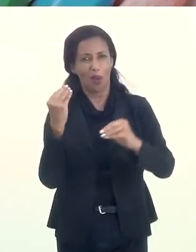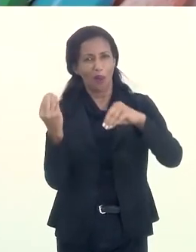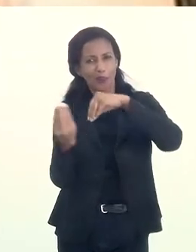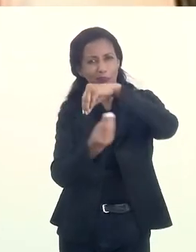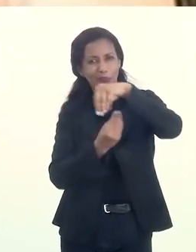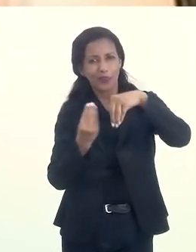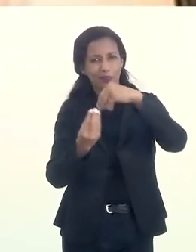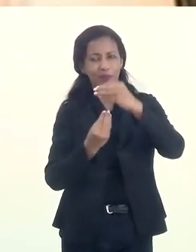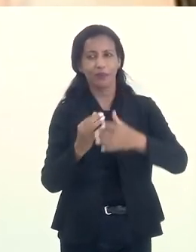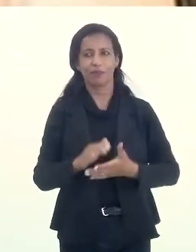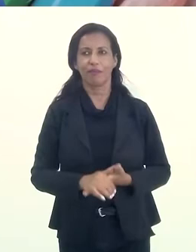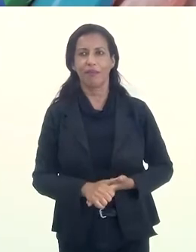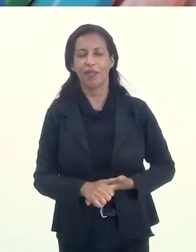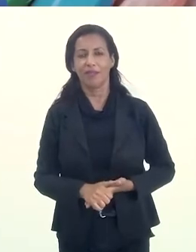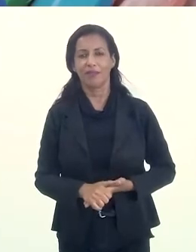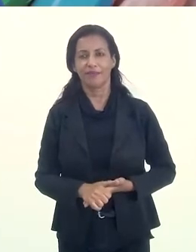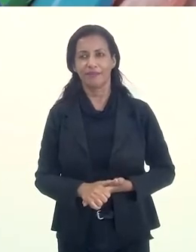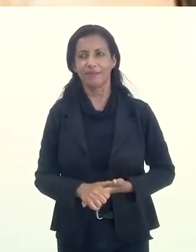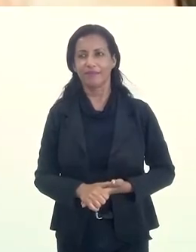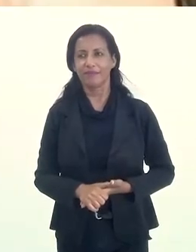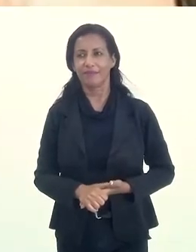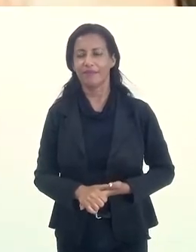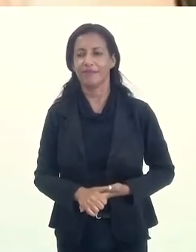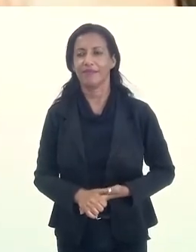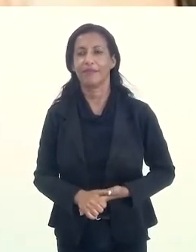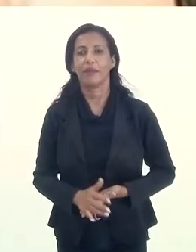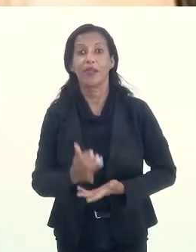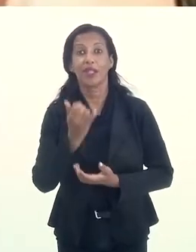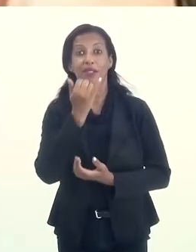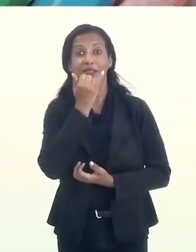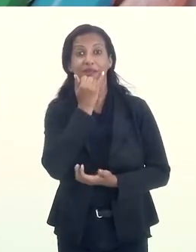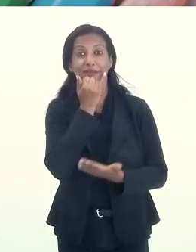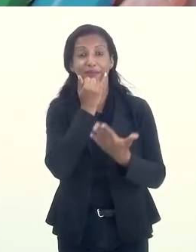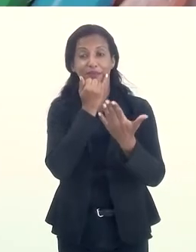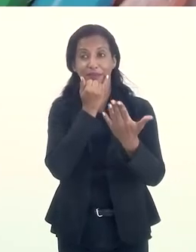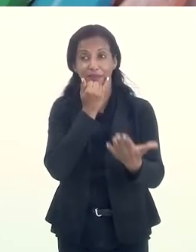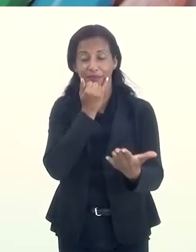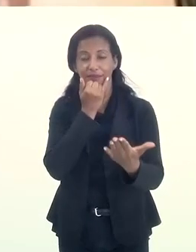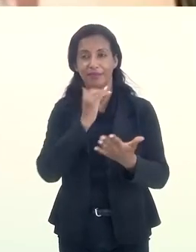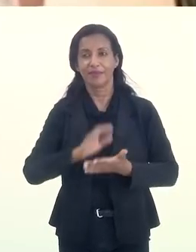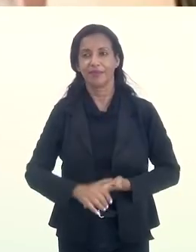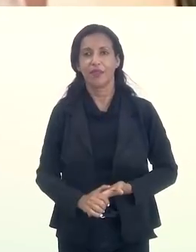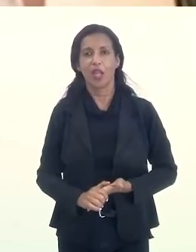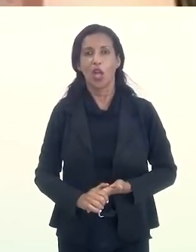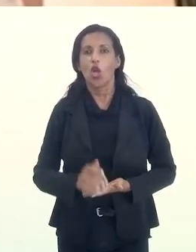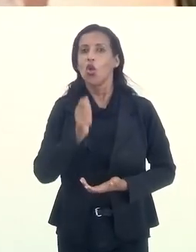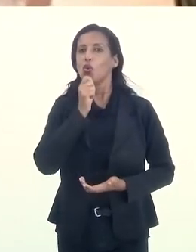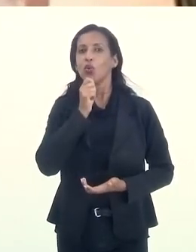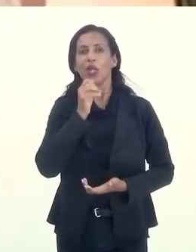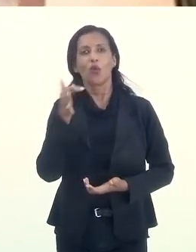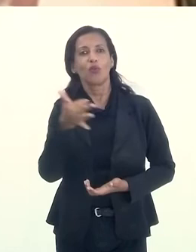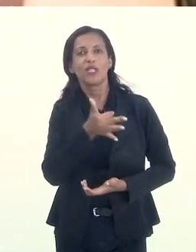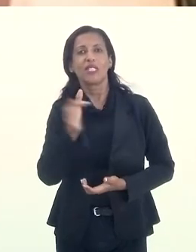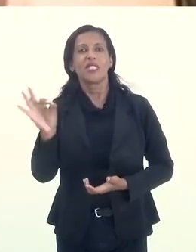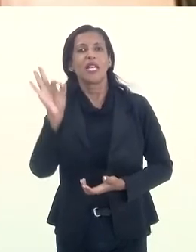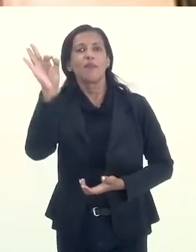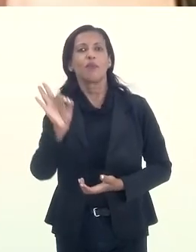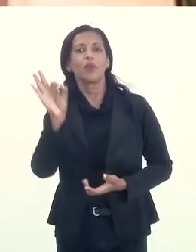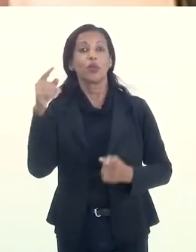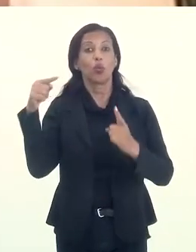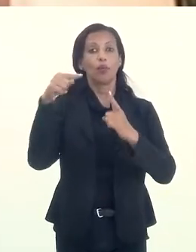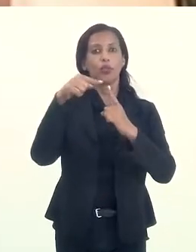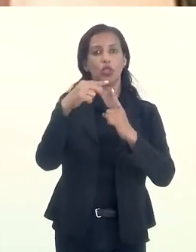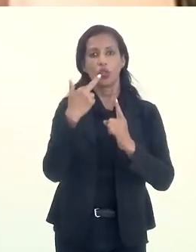condição, não é? Alquimeno, infelizmente, desculpa. Não há condição de ser 100% objetivo na